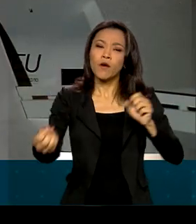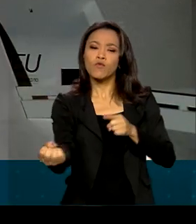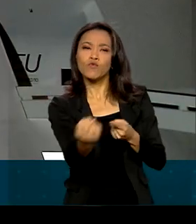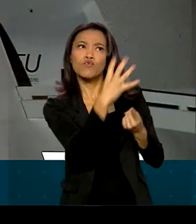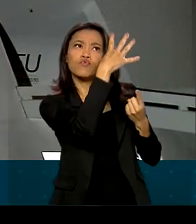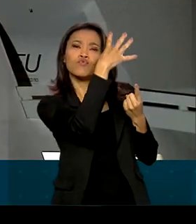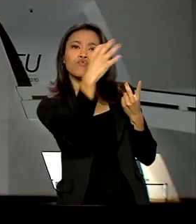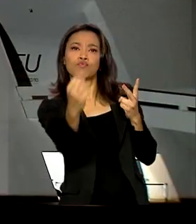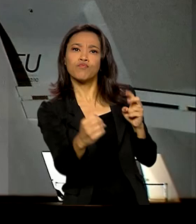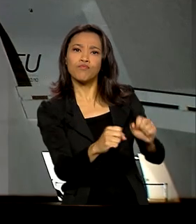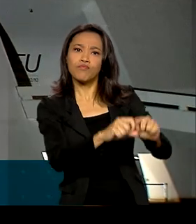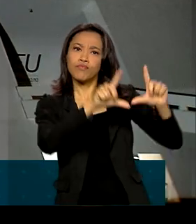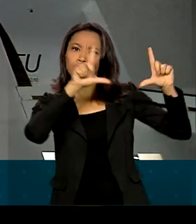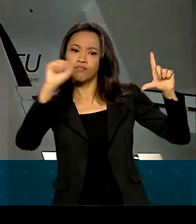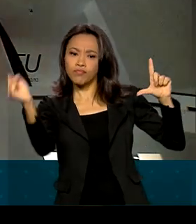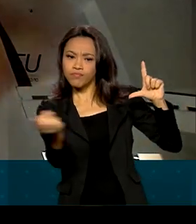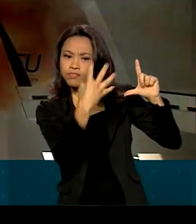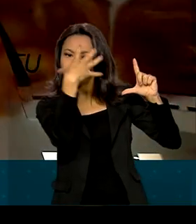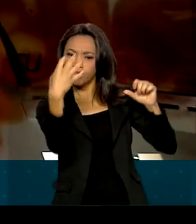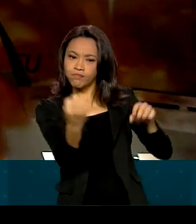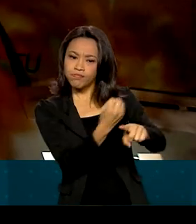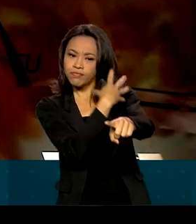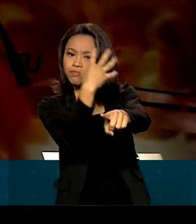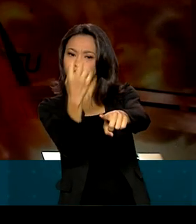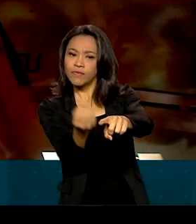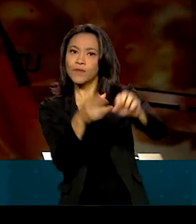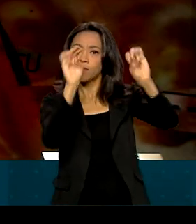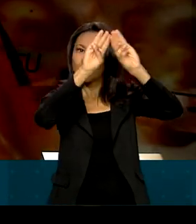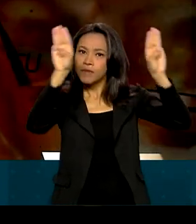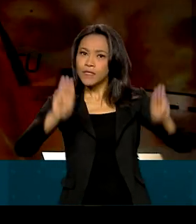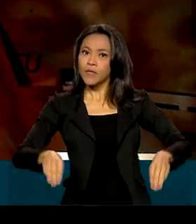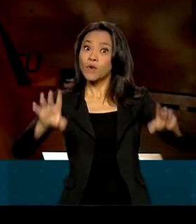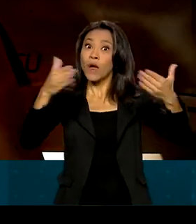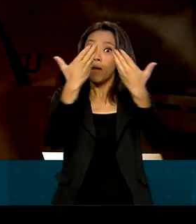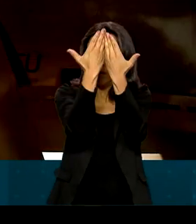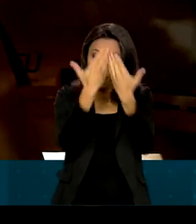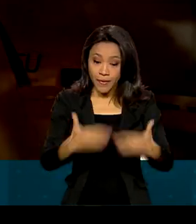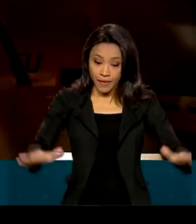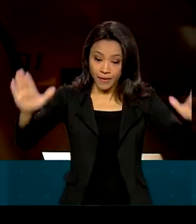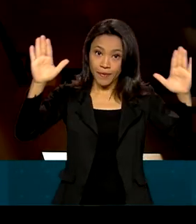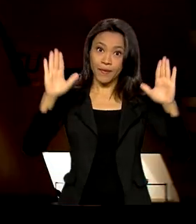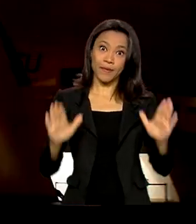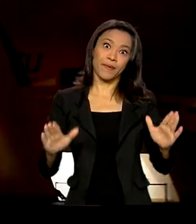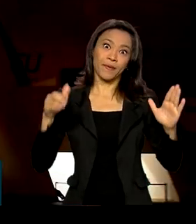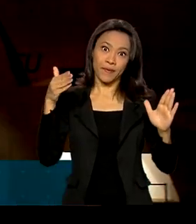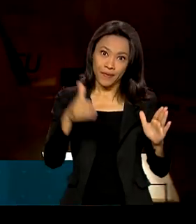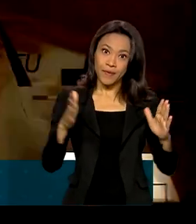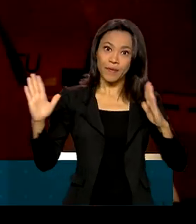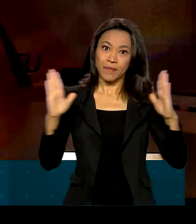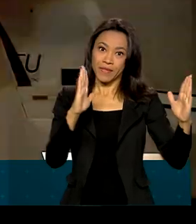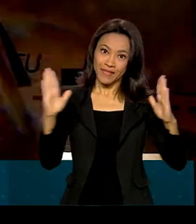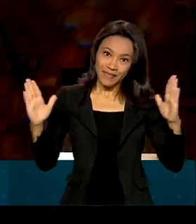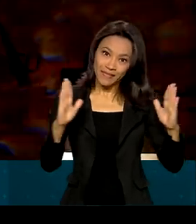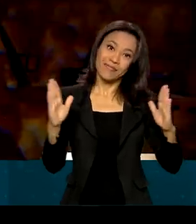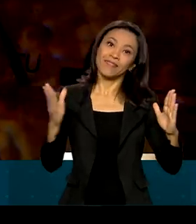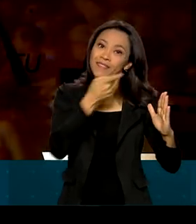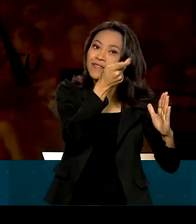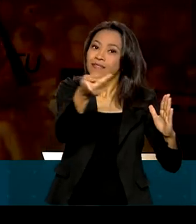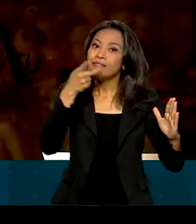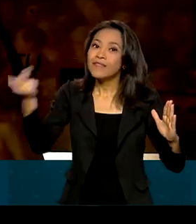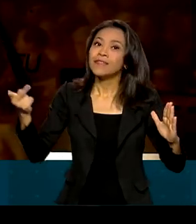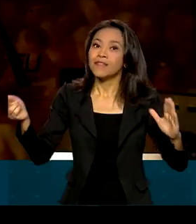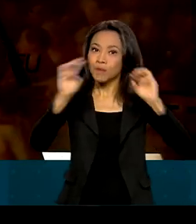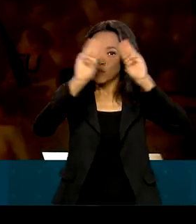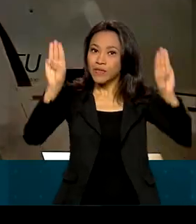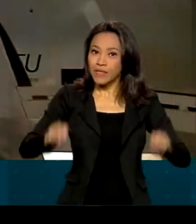e visita guiada ao Museu da República marcou a abertura de mais uma edição da Primavera dos Museus. O evento